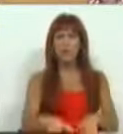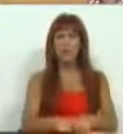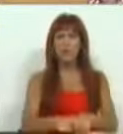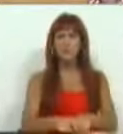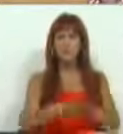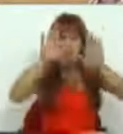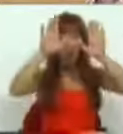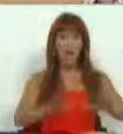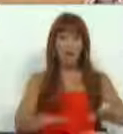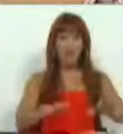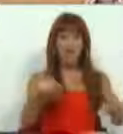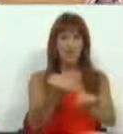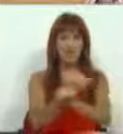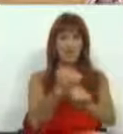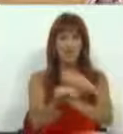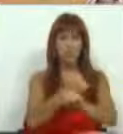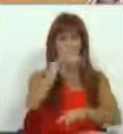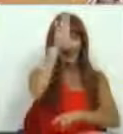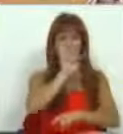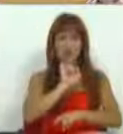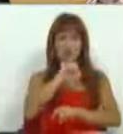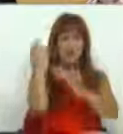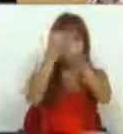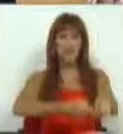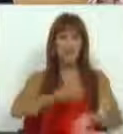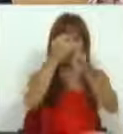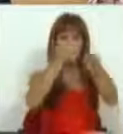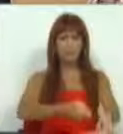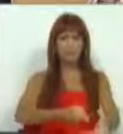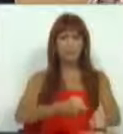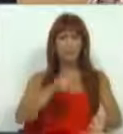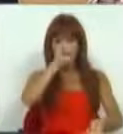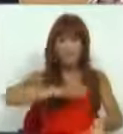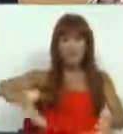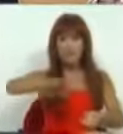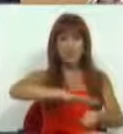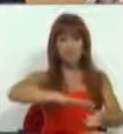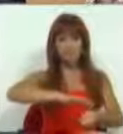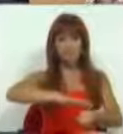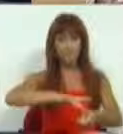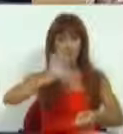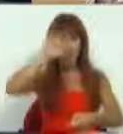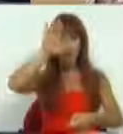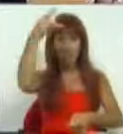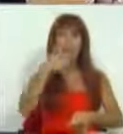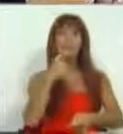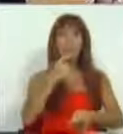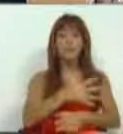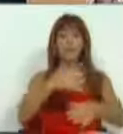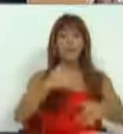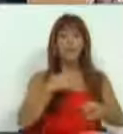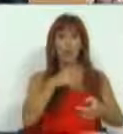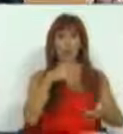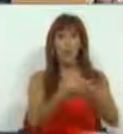A paragem dos serviços do Ministério da Agricultura e do Ambiente. E, portanto, a primeira grande questão que